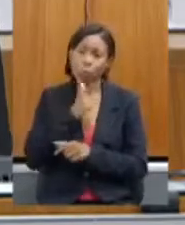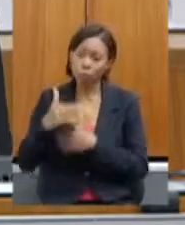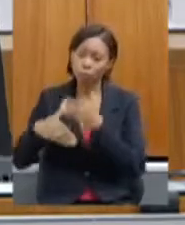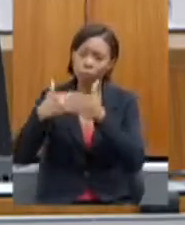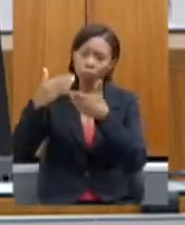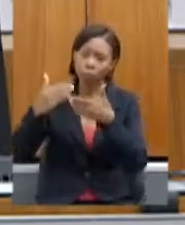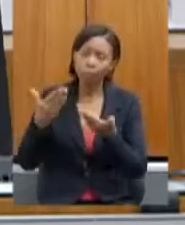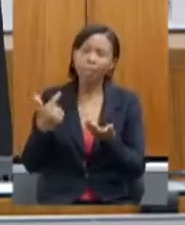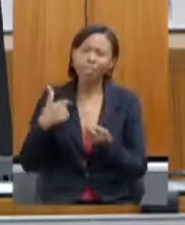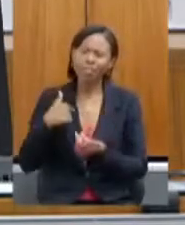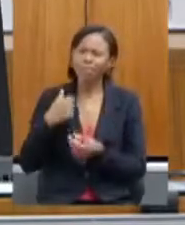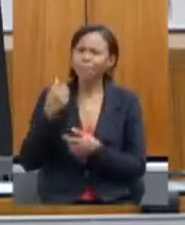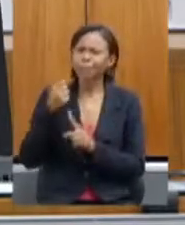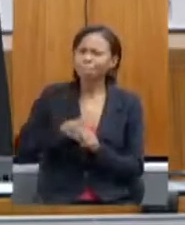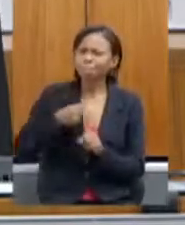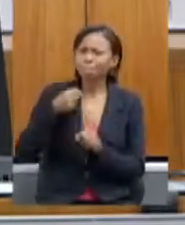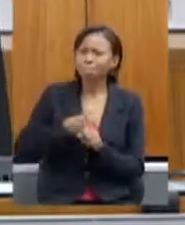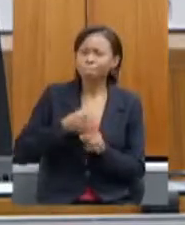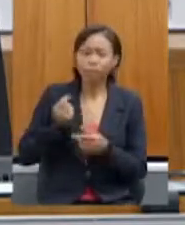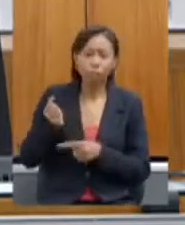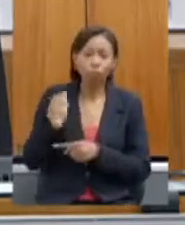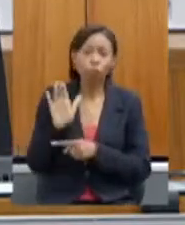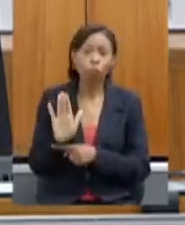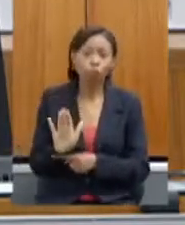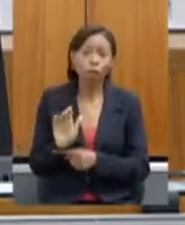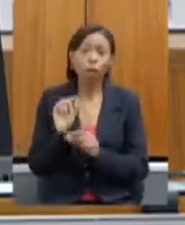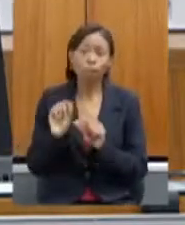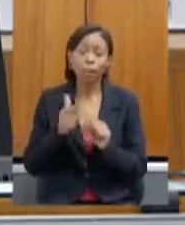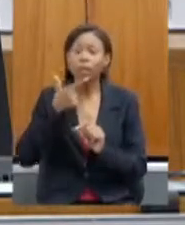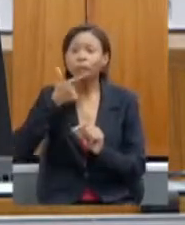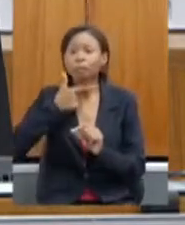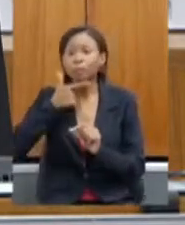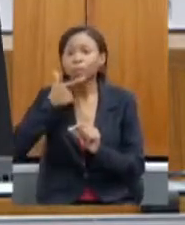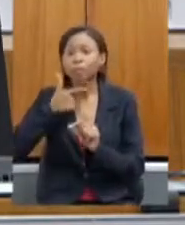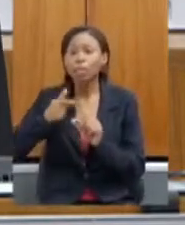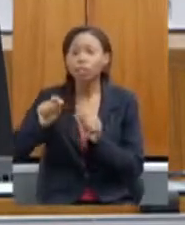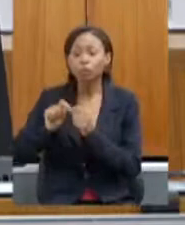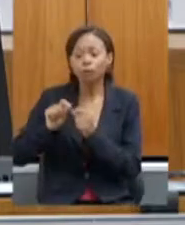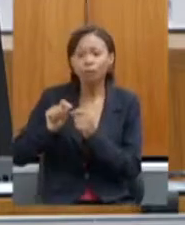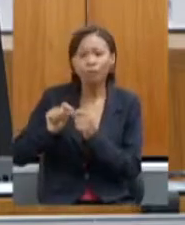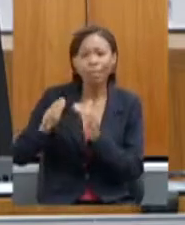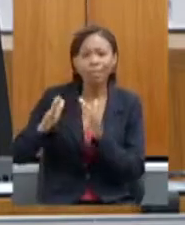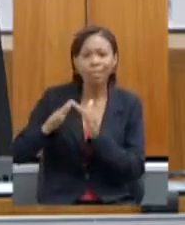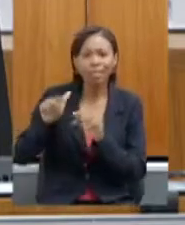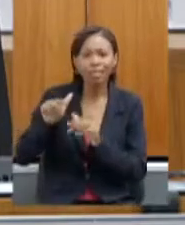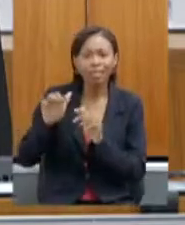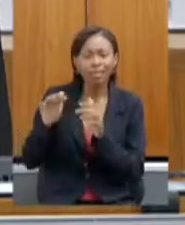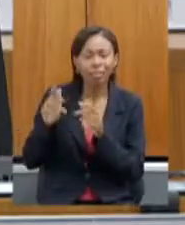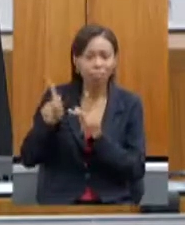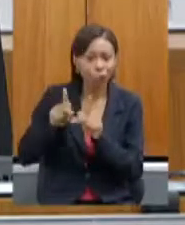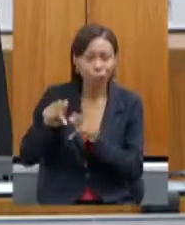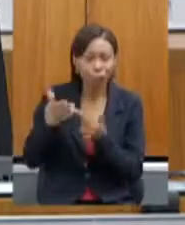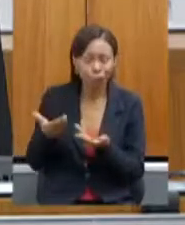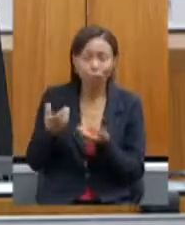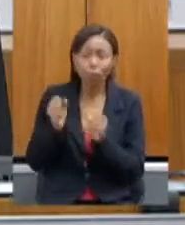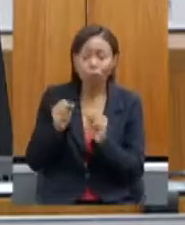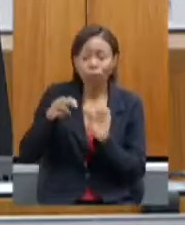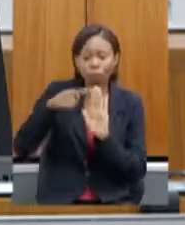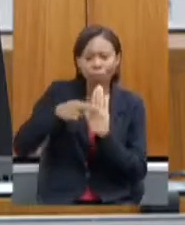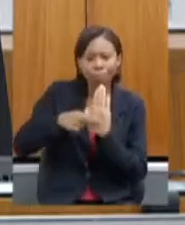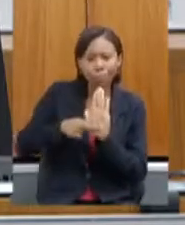cheguei no governo de ajudar nessa regularização desses queijos artesanais. E na semana passada, depois de muita luta junto